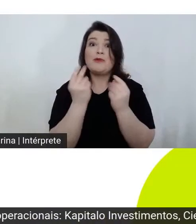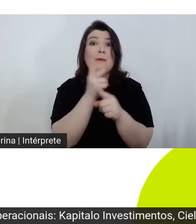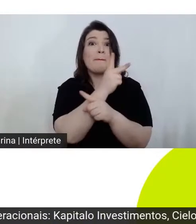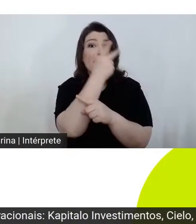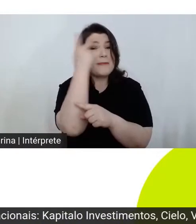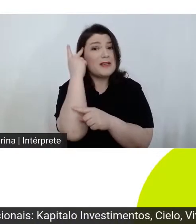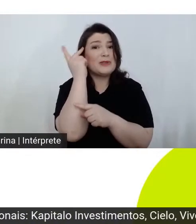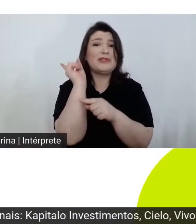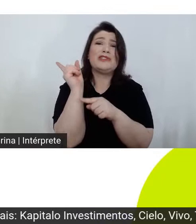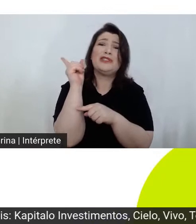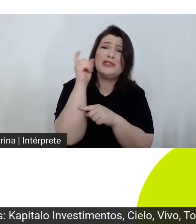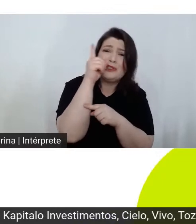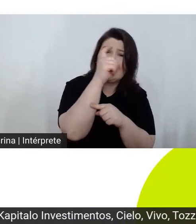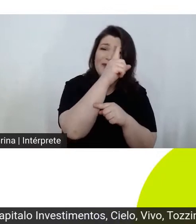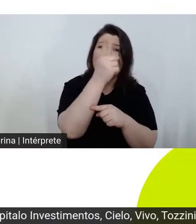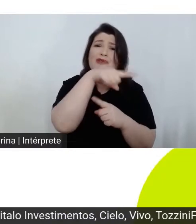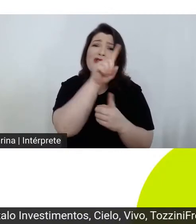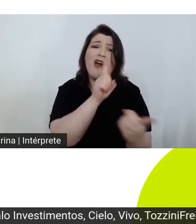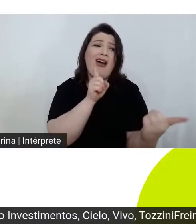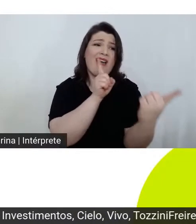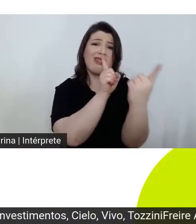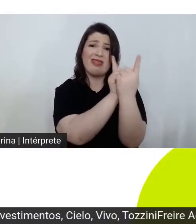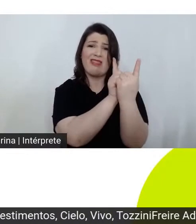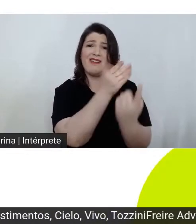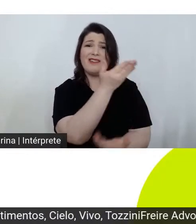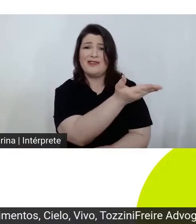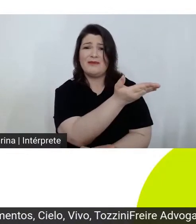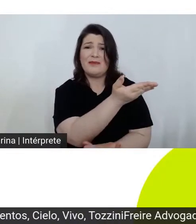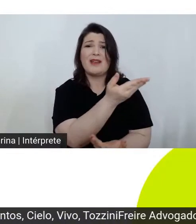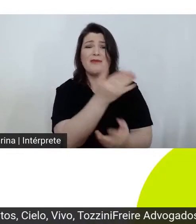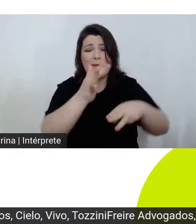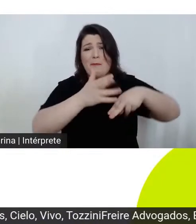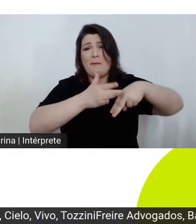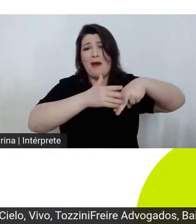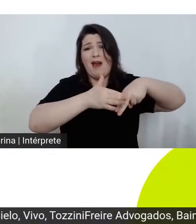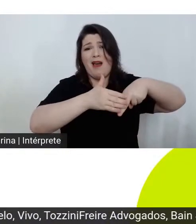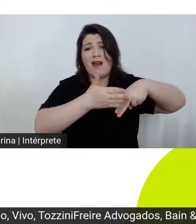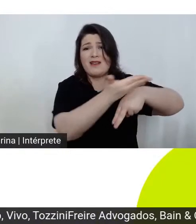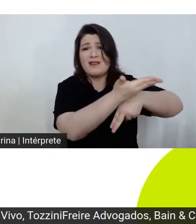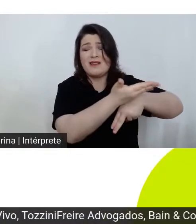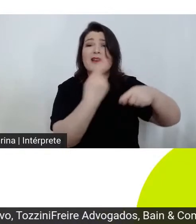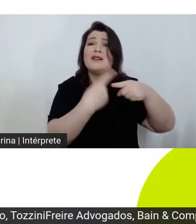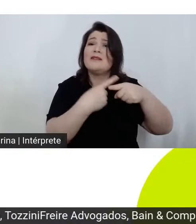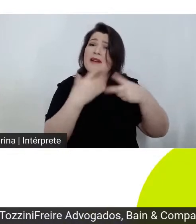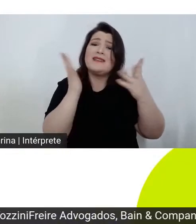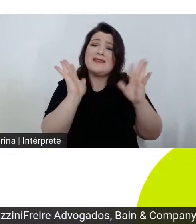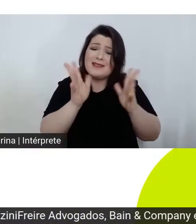para a gente atender e trabalhar, mas eles são muito frequentes.